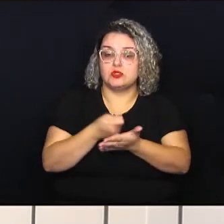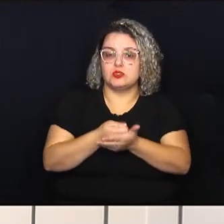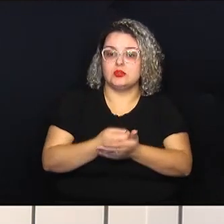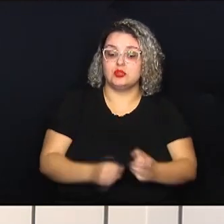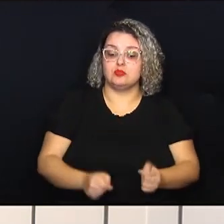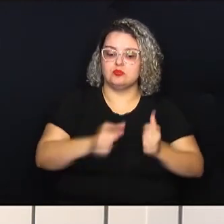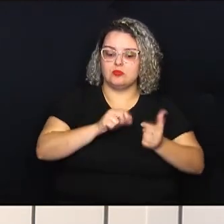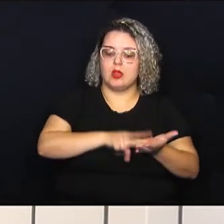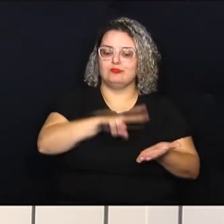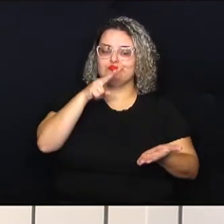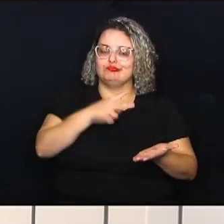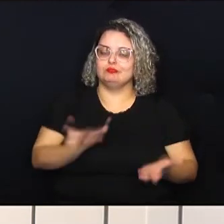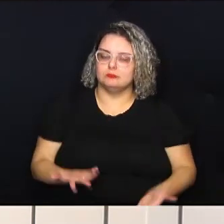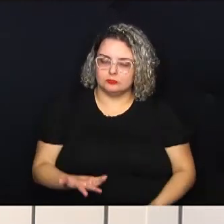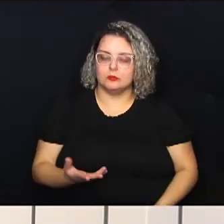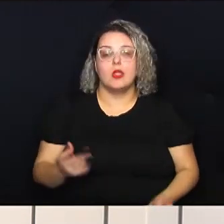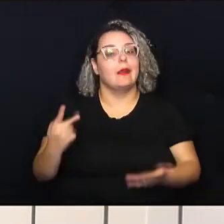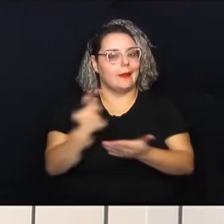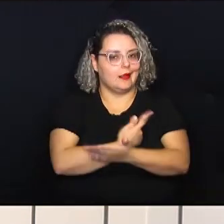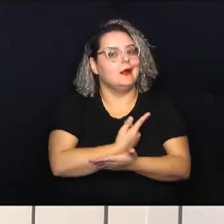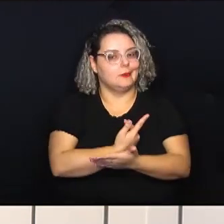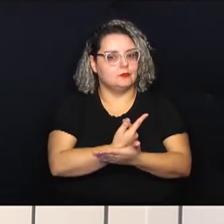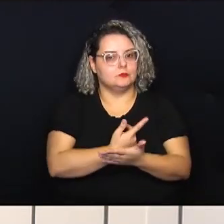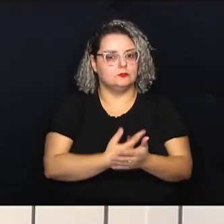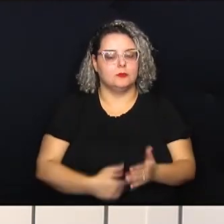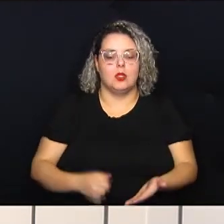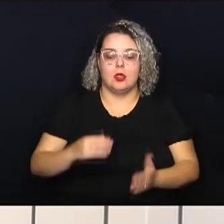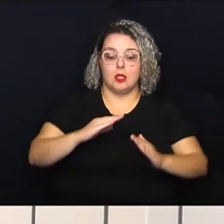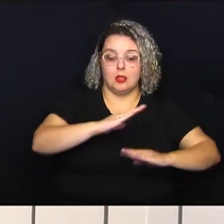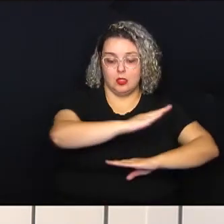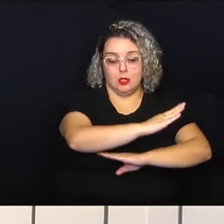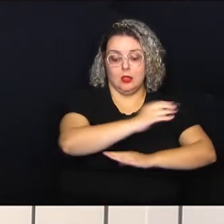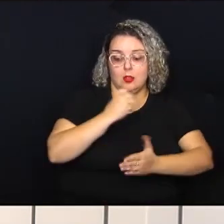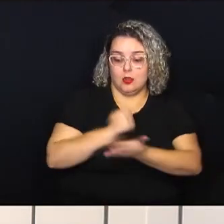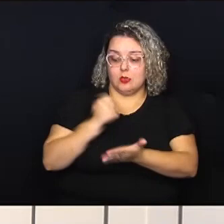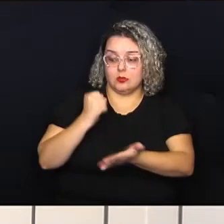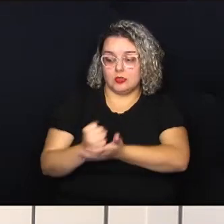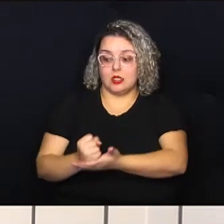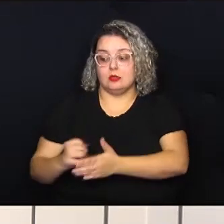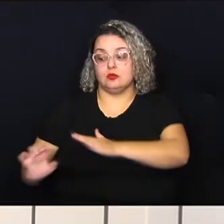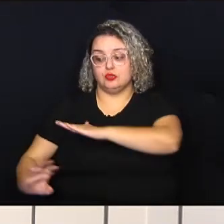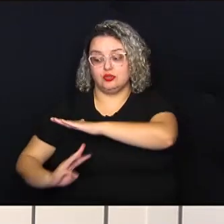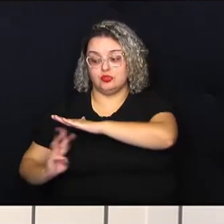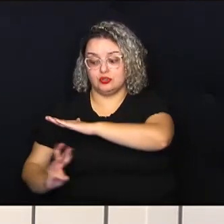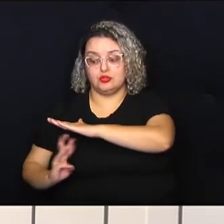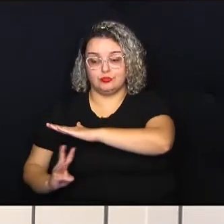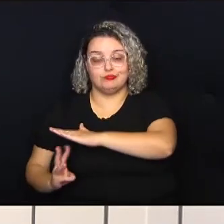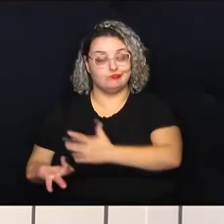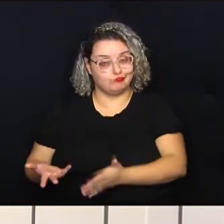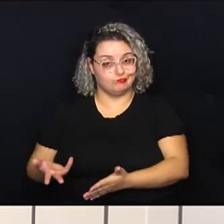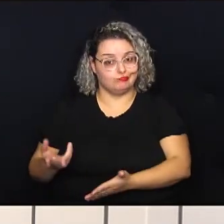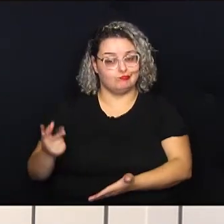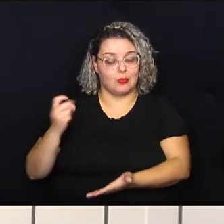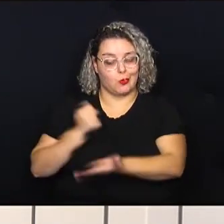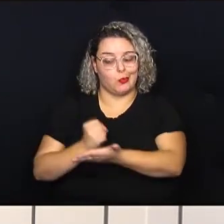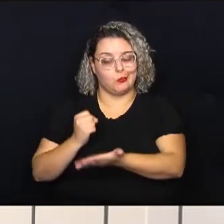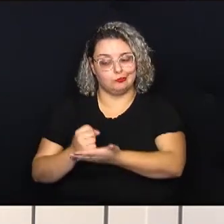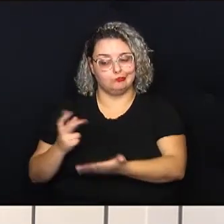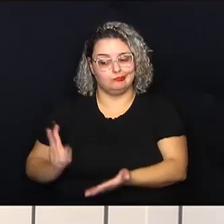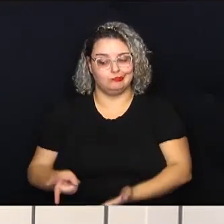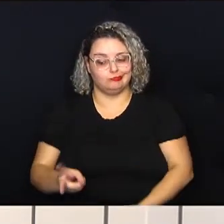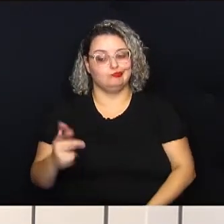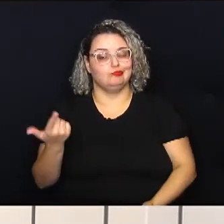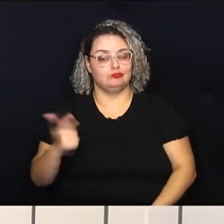indevidas para a prorrogação de contratos de empresas terceirizadas pelo Legislativo. Antes da leitura